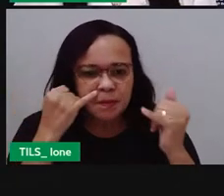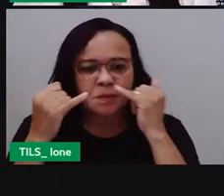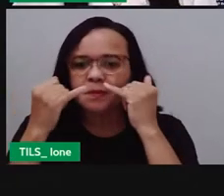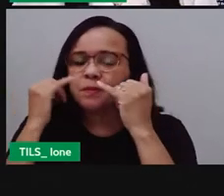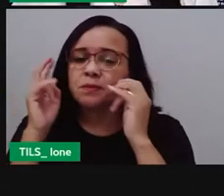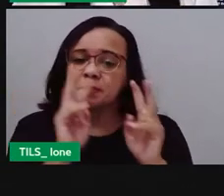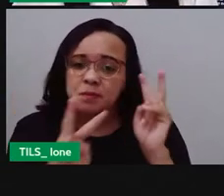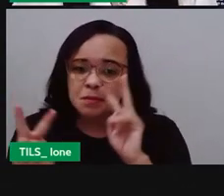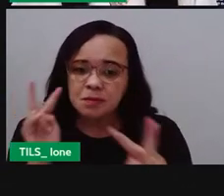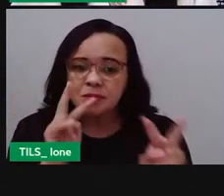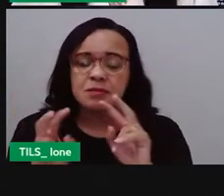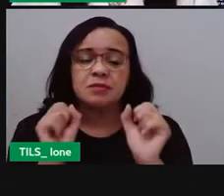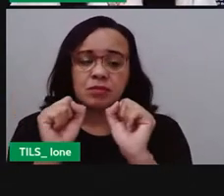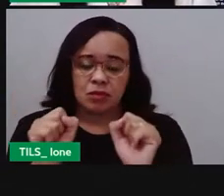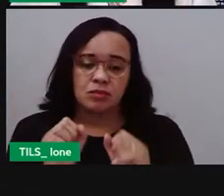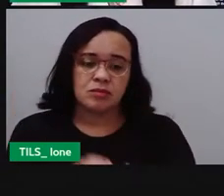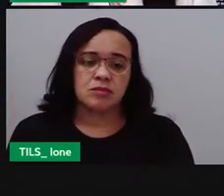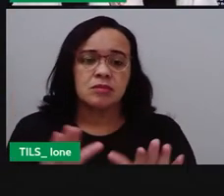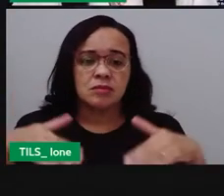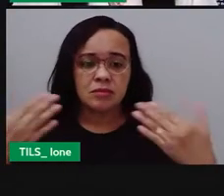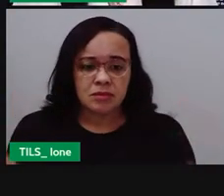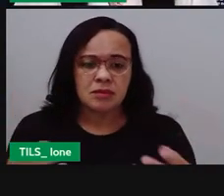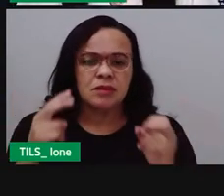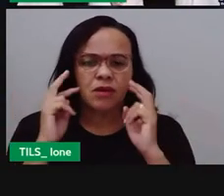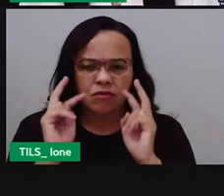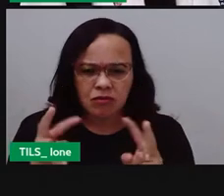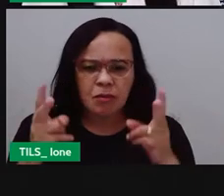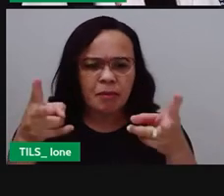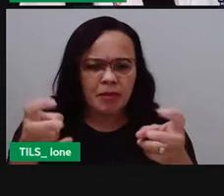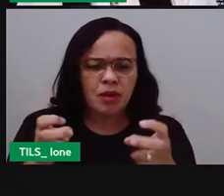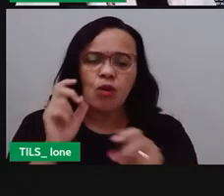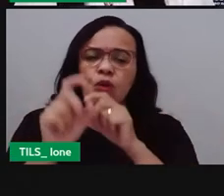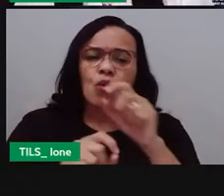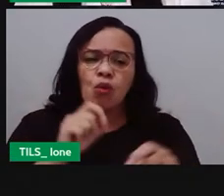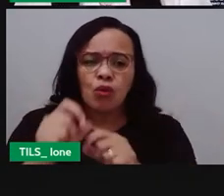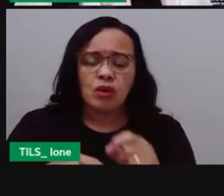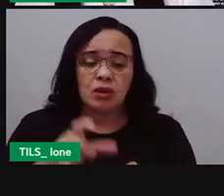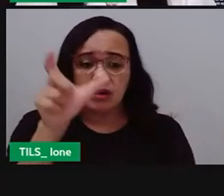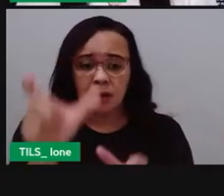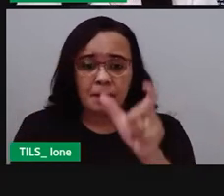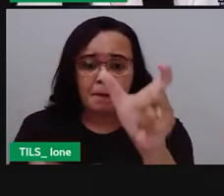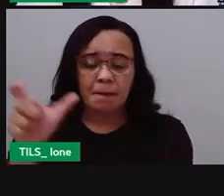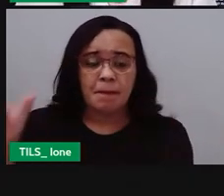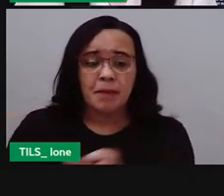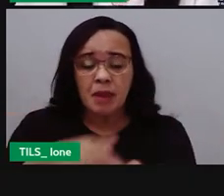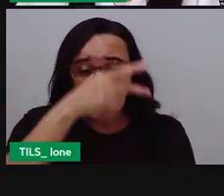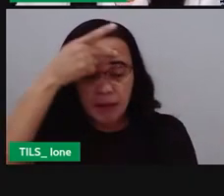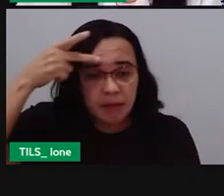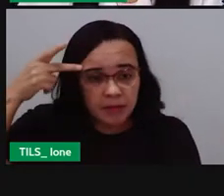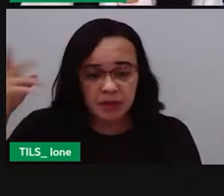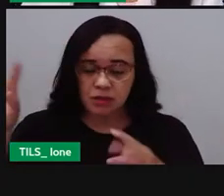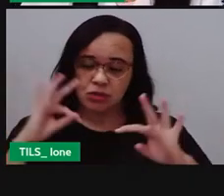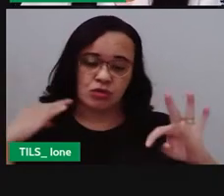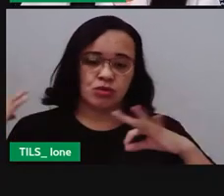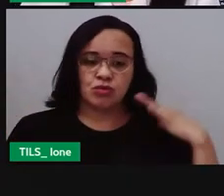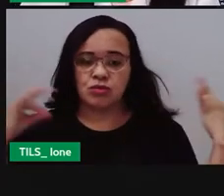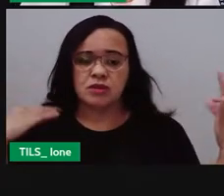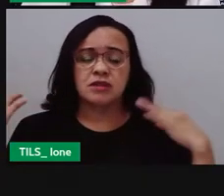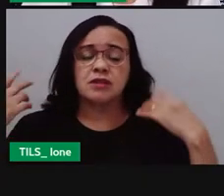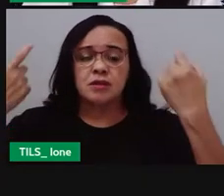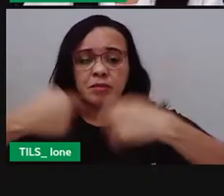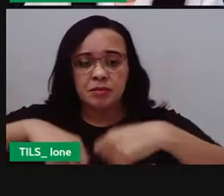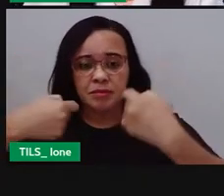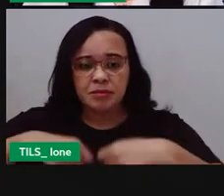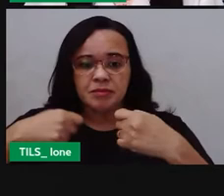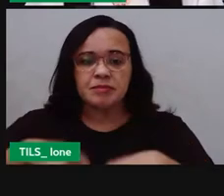podem perceber que um guia turístico ele possui imagens dos locais como a gente viu nesse exemplo que eu